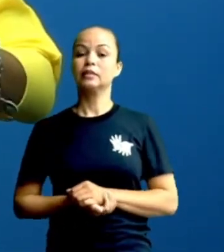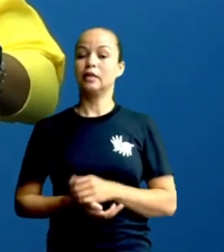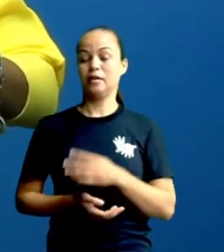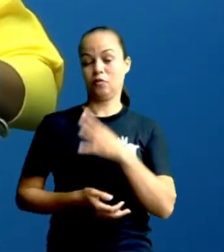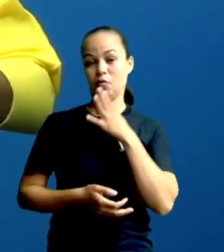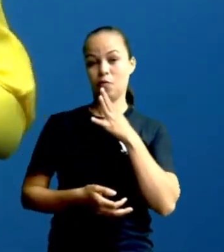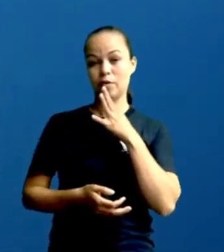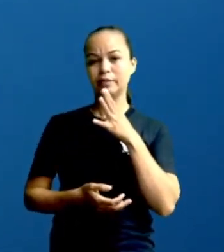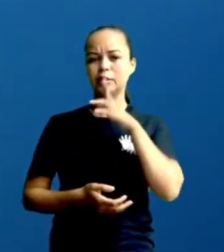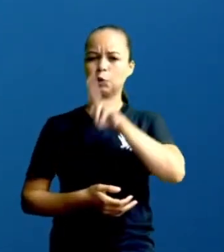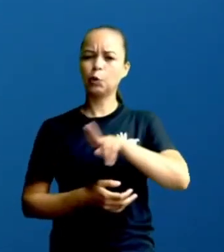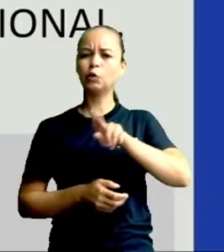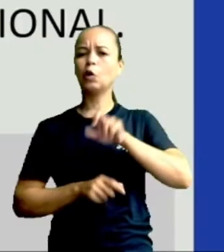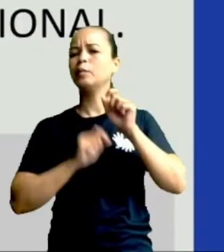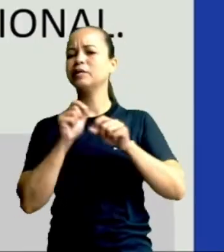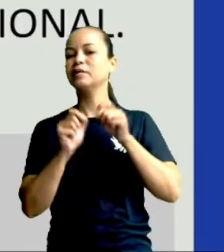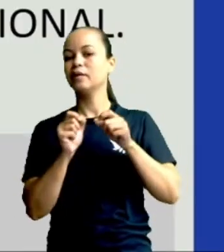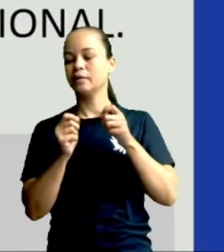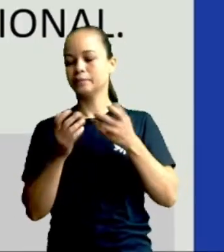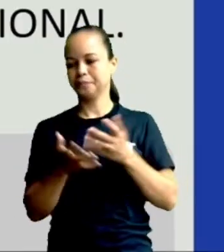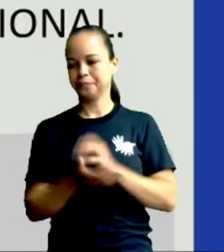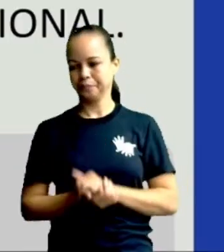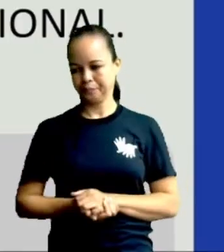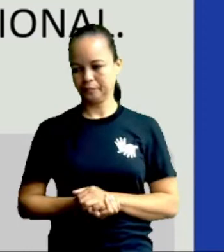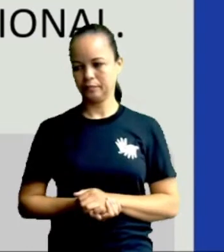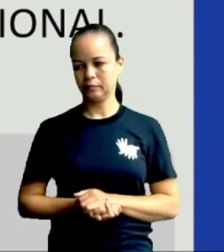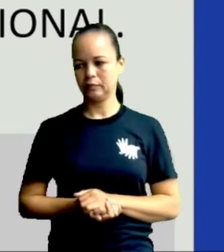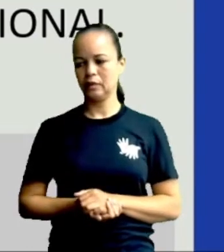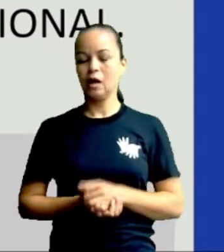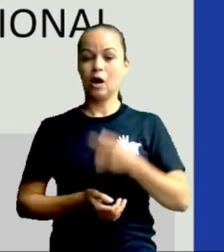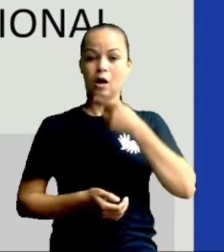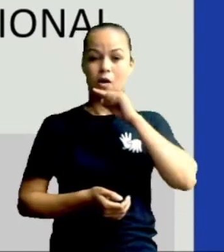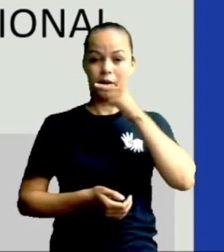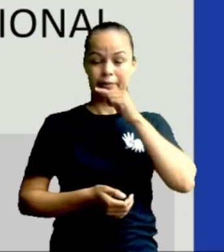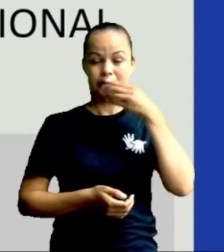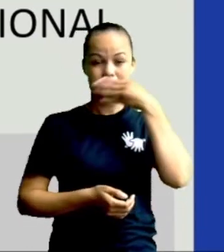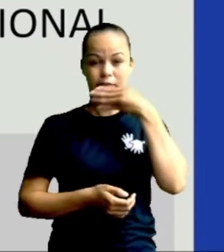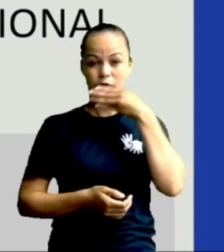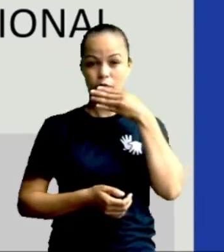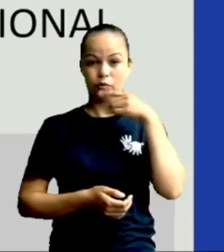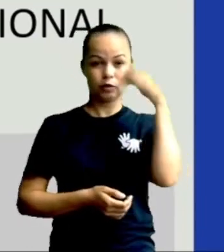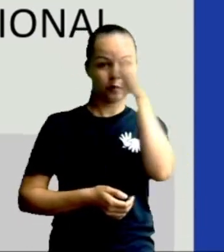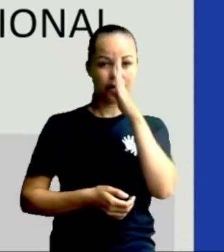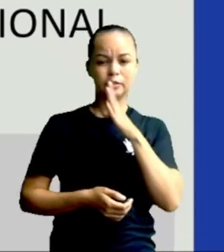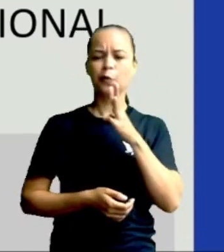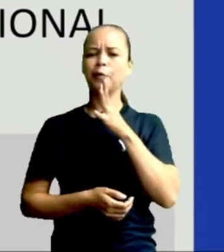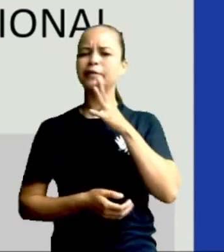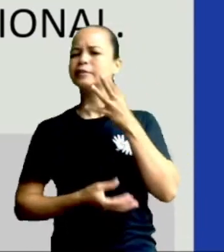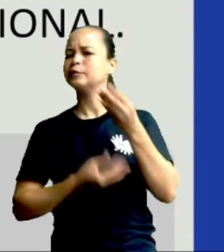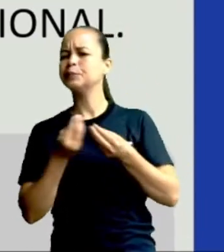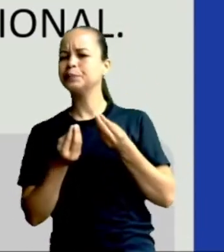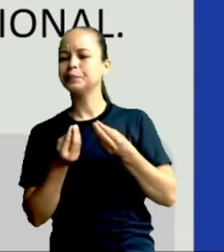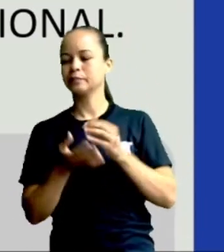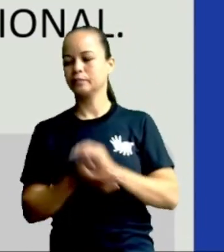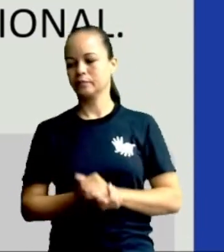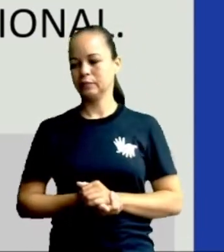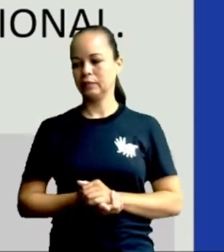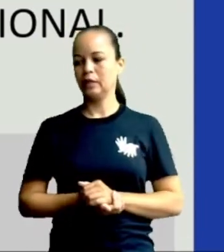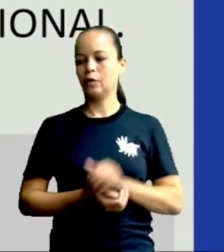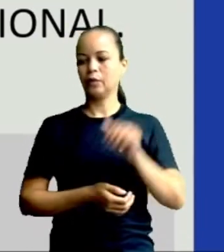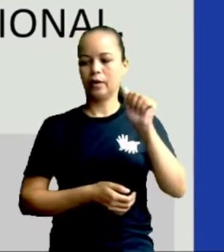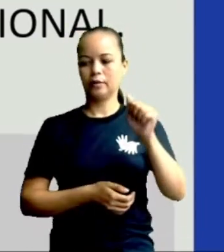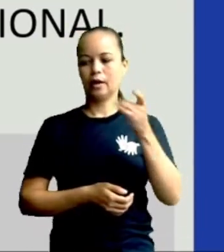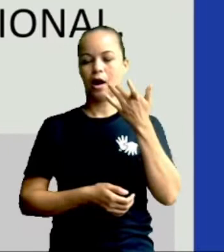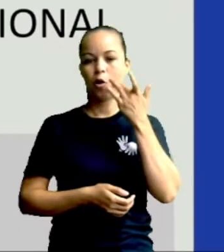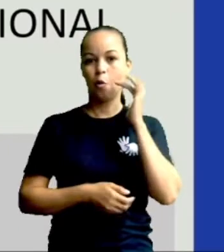nome bem conhecido. Vê só, como ficou conhecida a cana-de-açúcar no Brasil? Letra A, ouro branco do